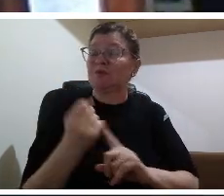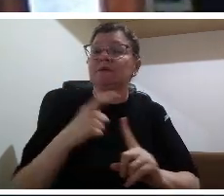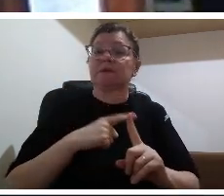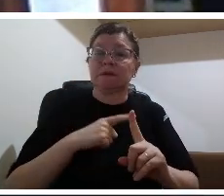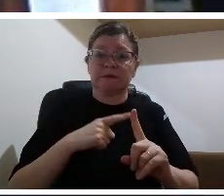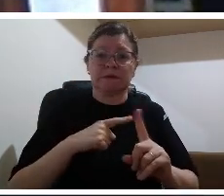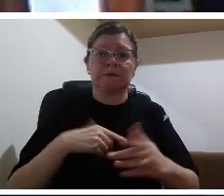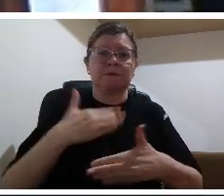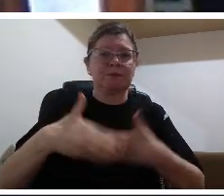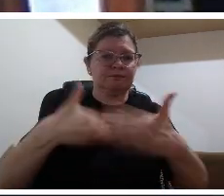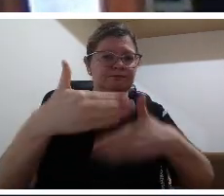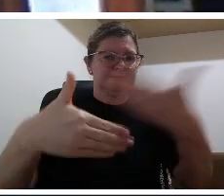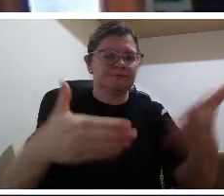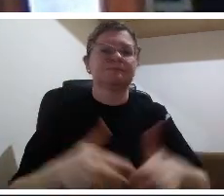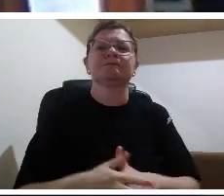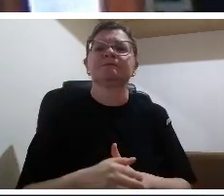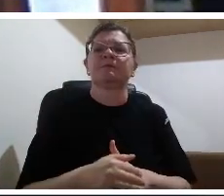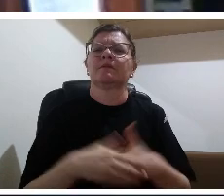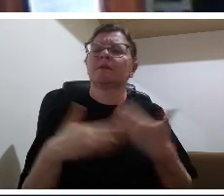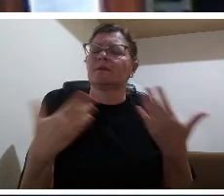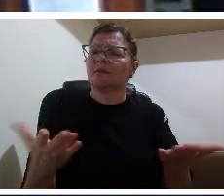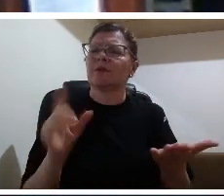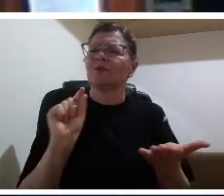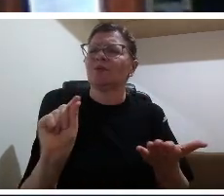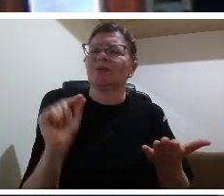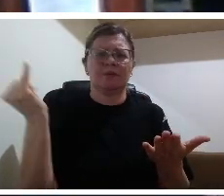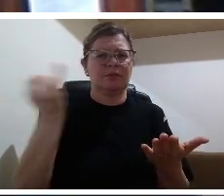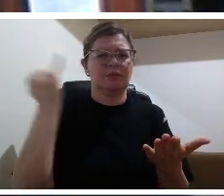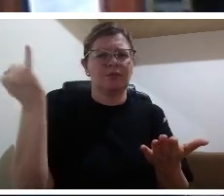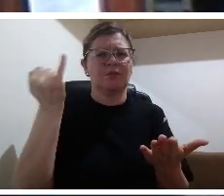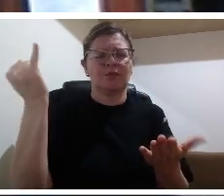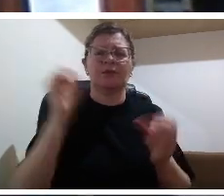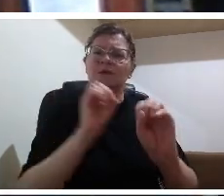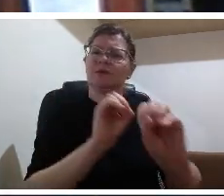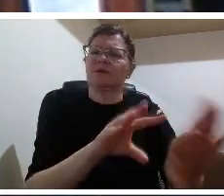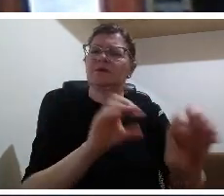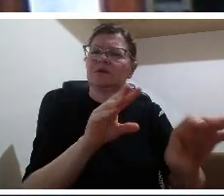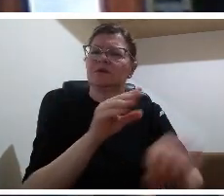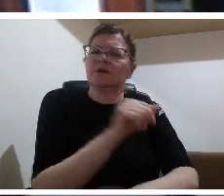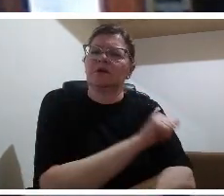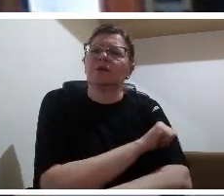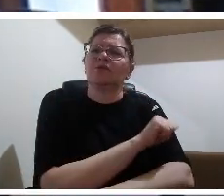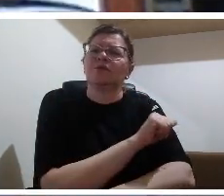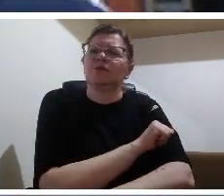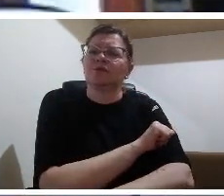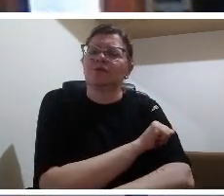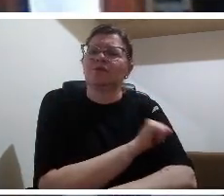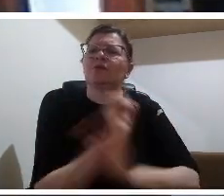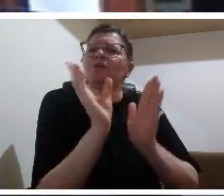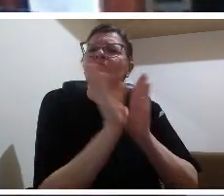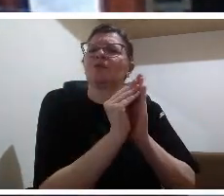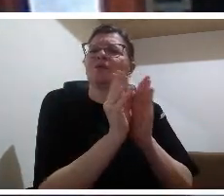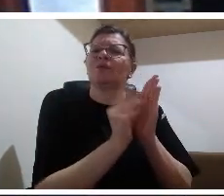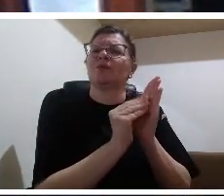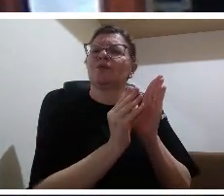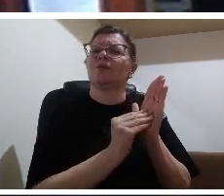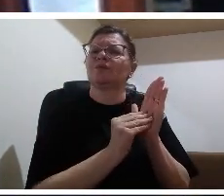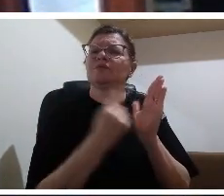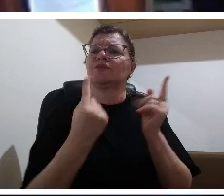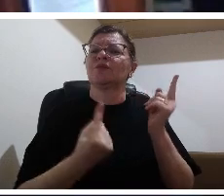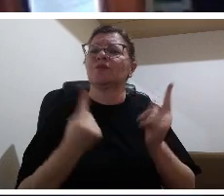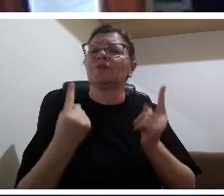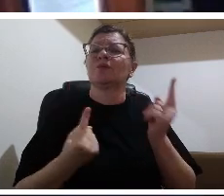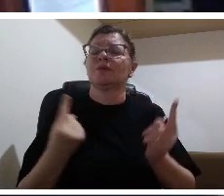conteúdos o que fazer como fazer por que ensinar esse